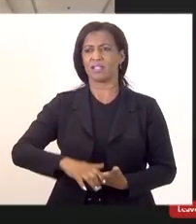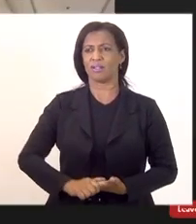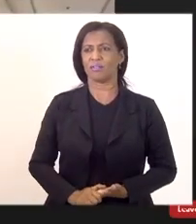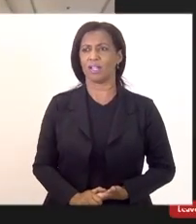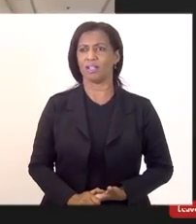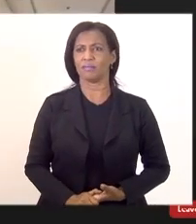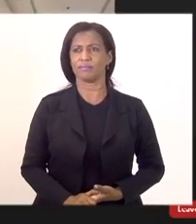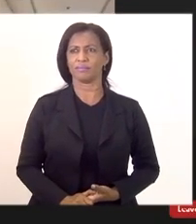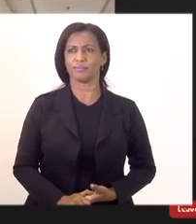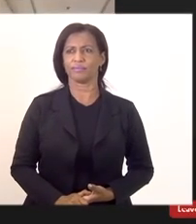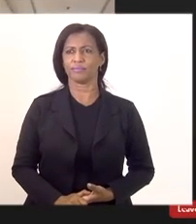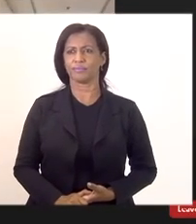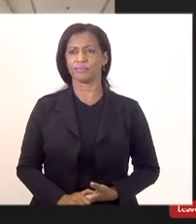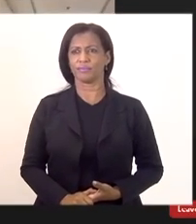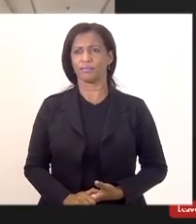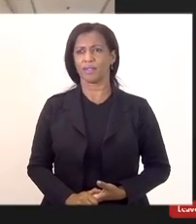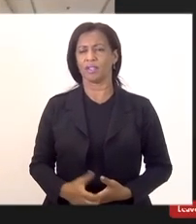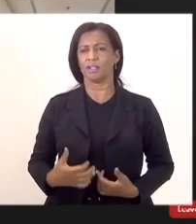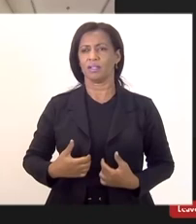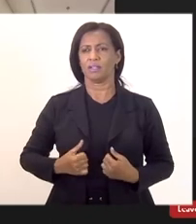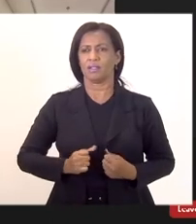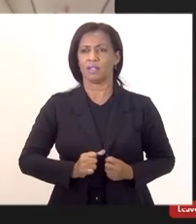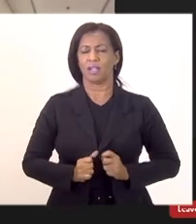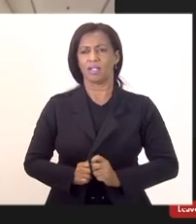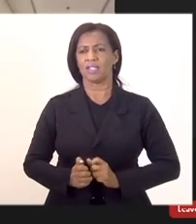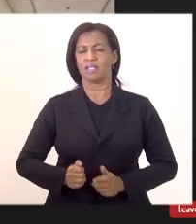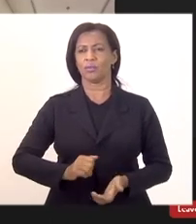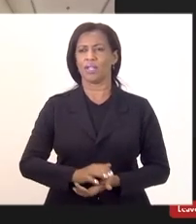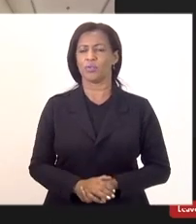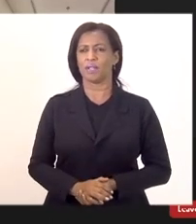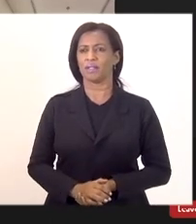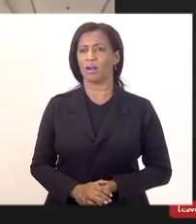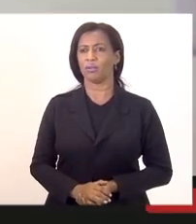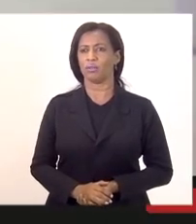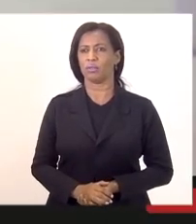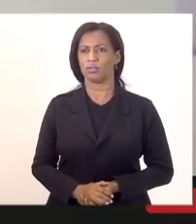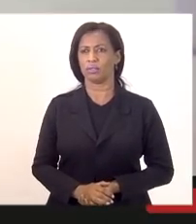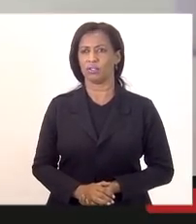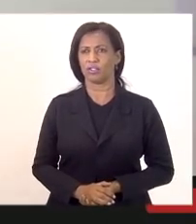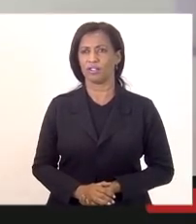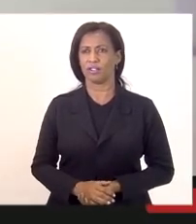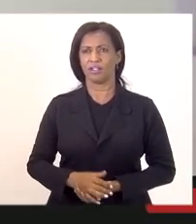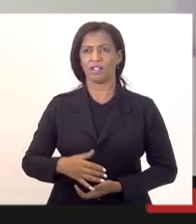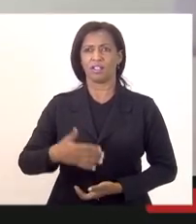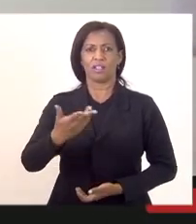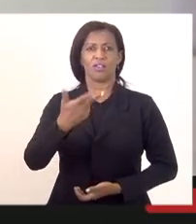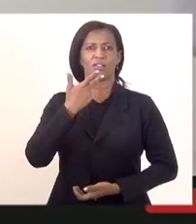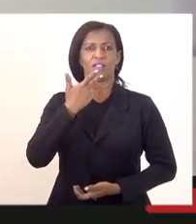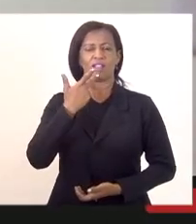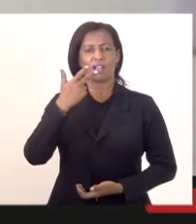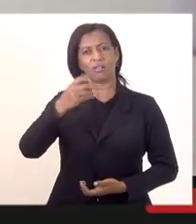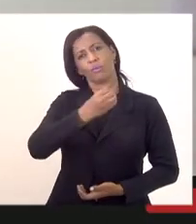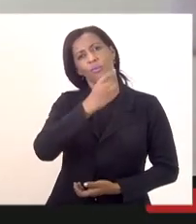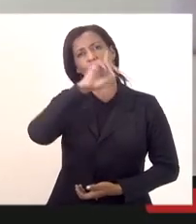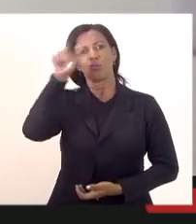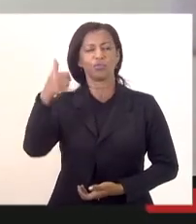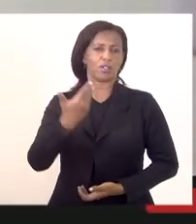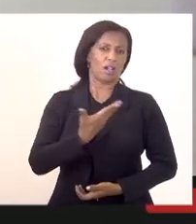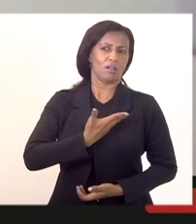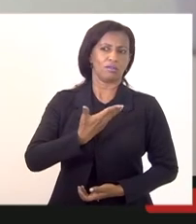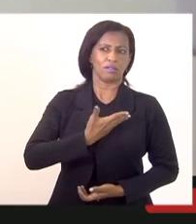Obrigado, deputado Rodrigo Amorim. Eu vou pedir desculpas às minhas colegas, deputada Marta Rocha, à vossa excelência,